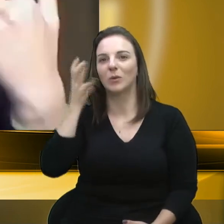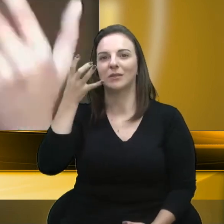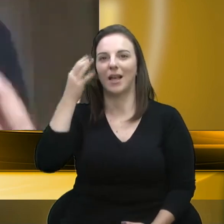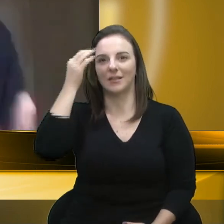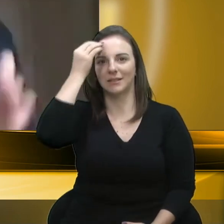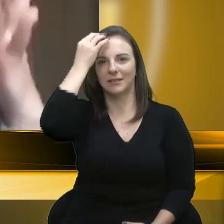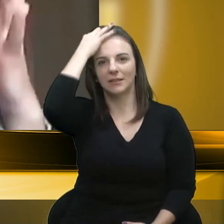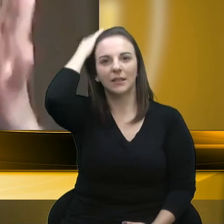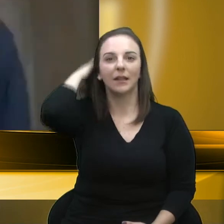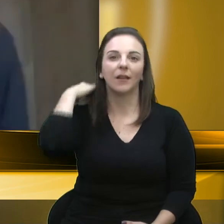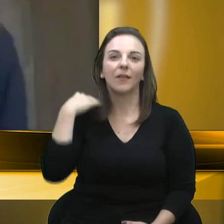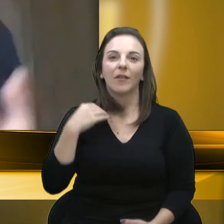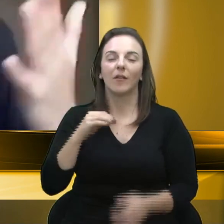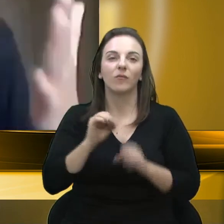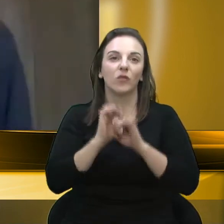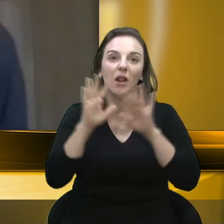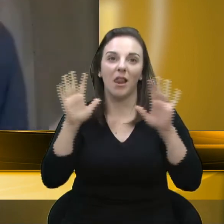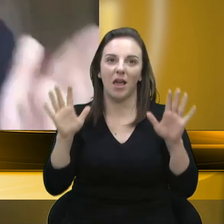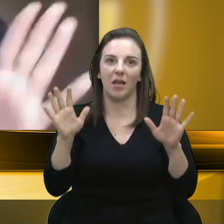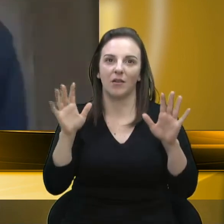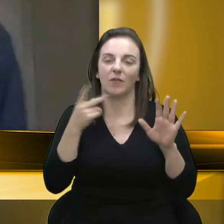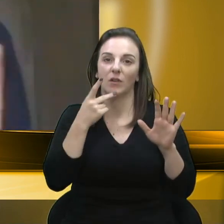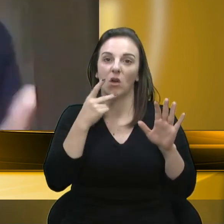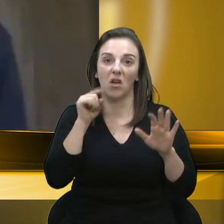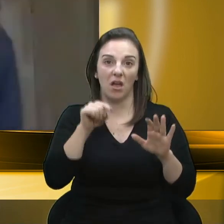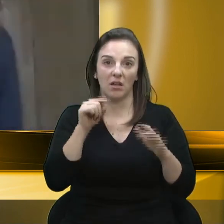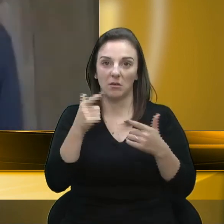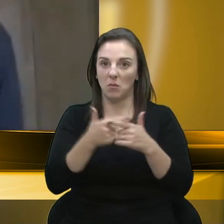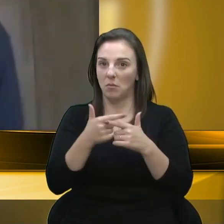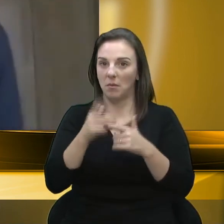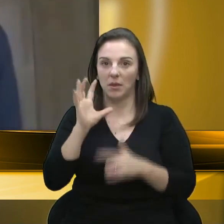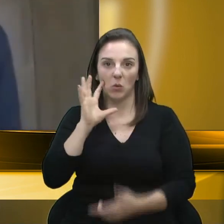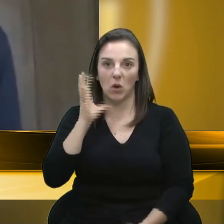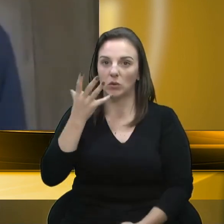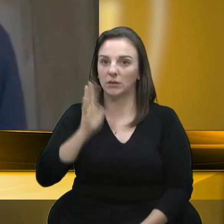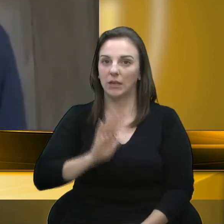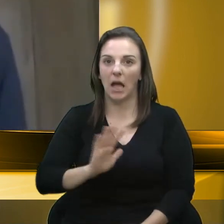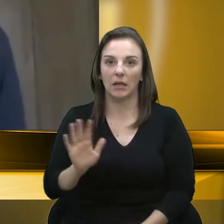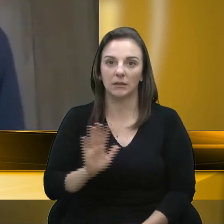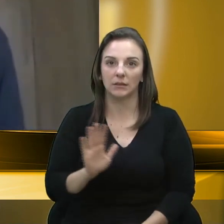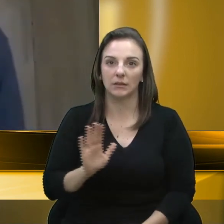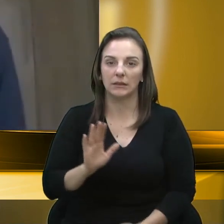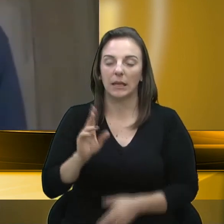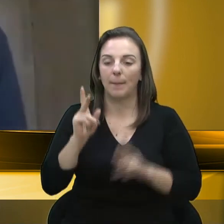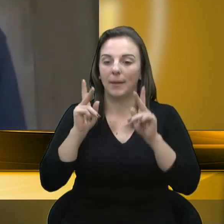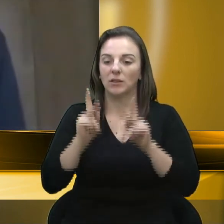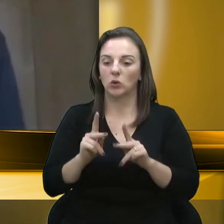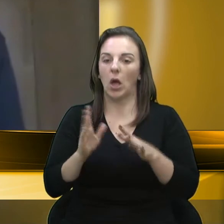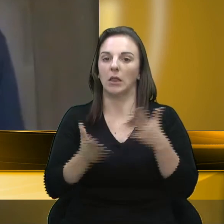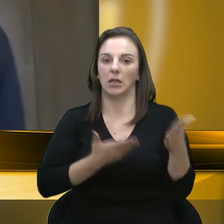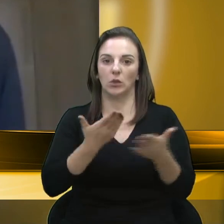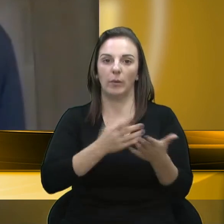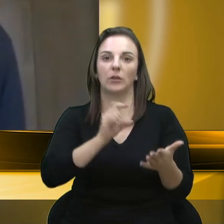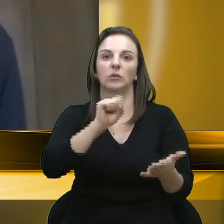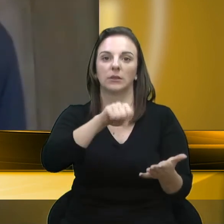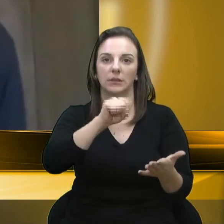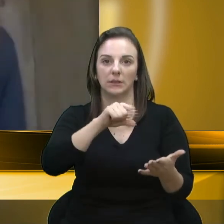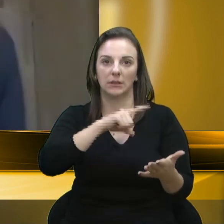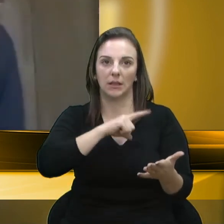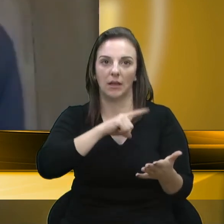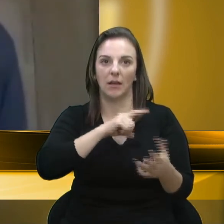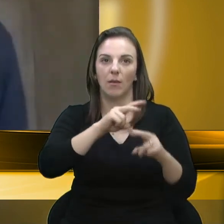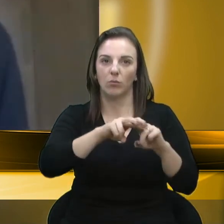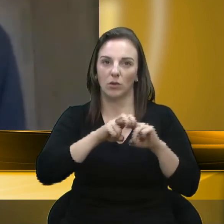questão não estava ocorrendo, que as pessoas estavam sendo atendidas. Então, é por isso que houve a necessidade de trazer